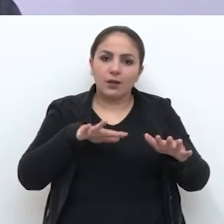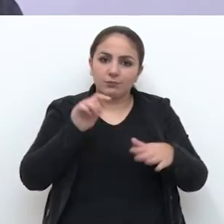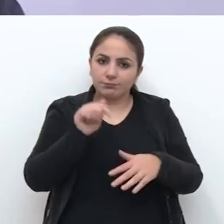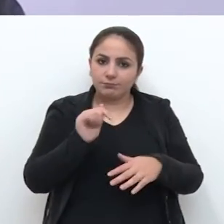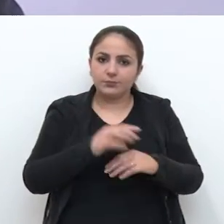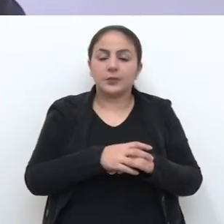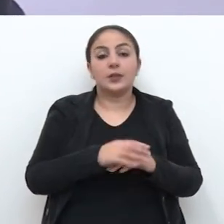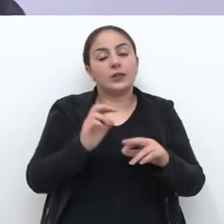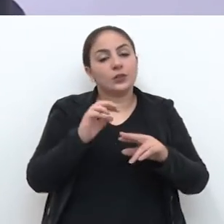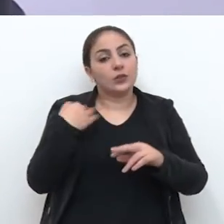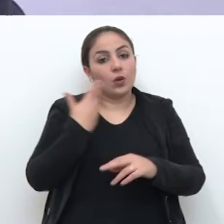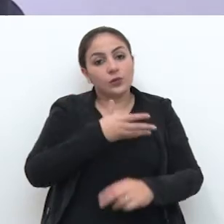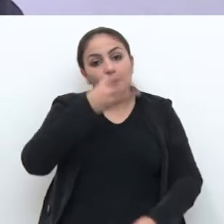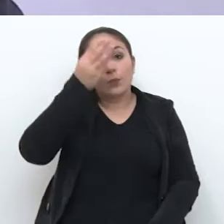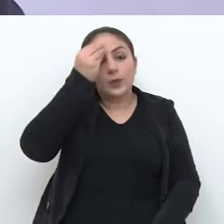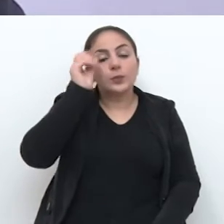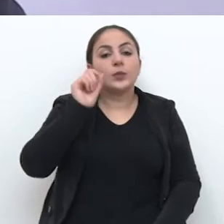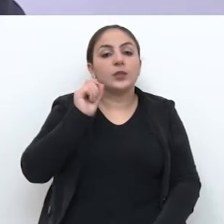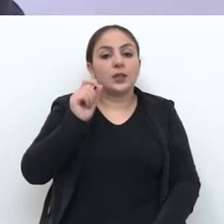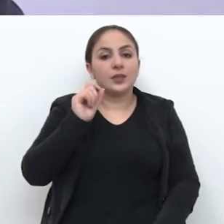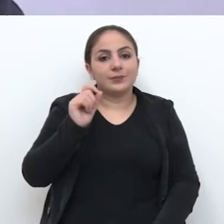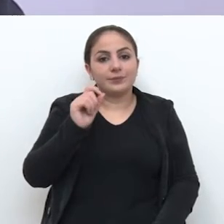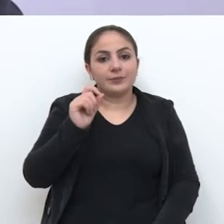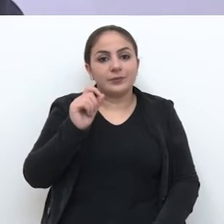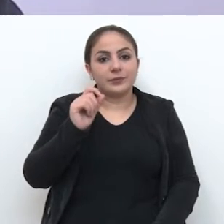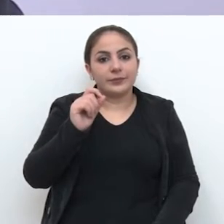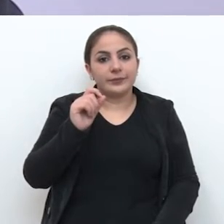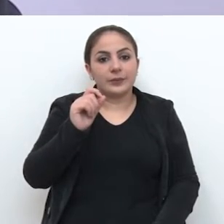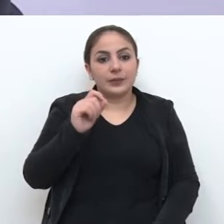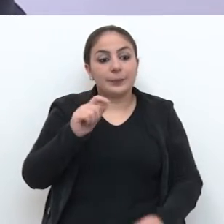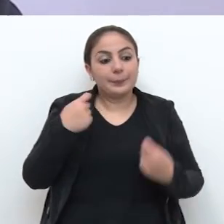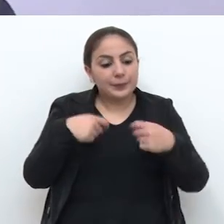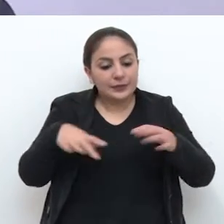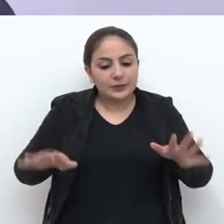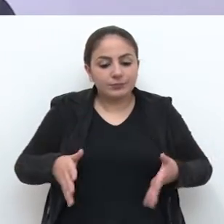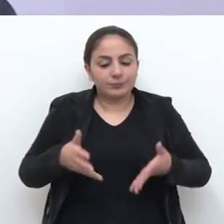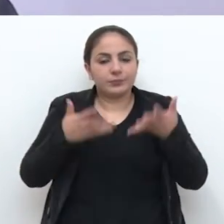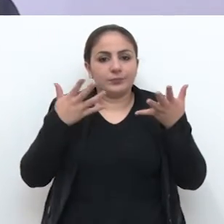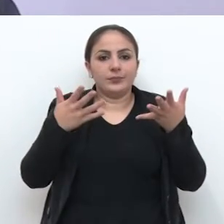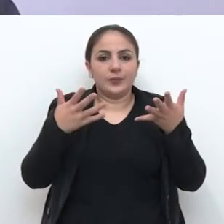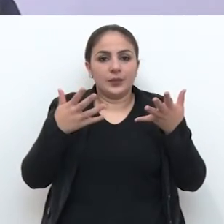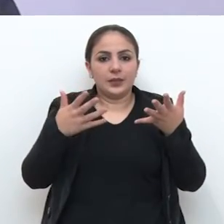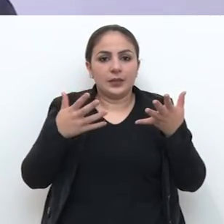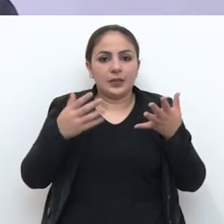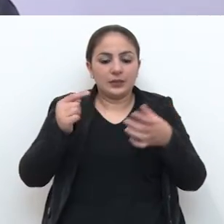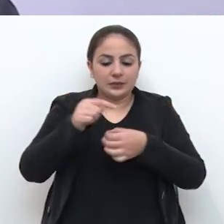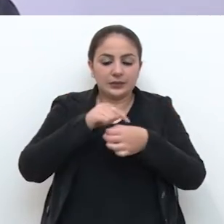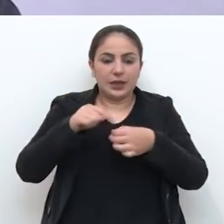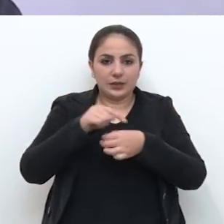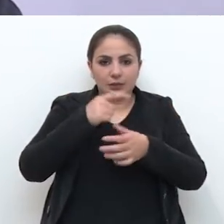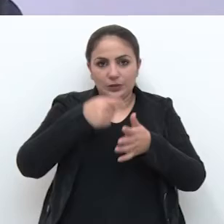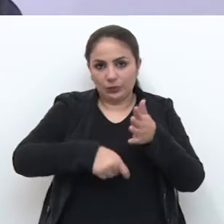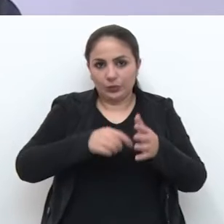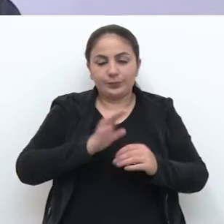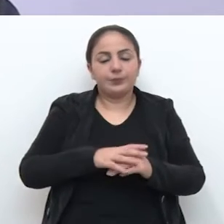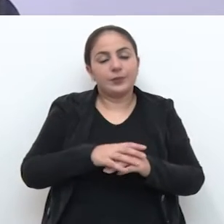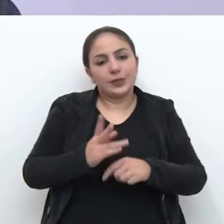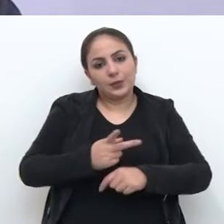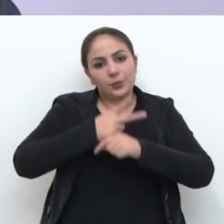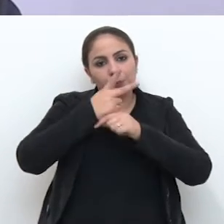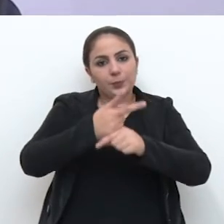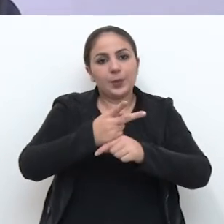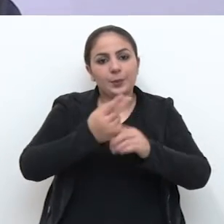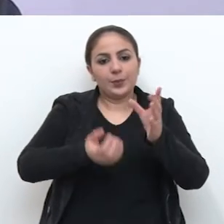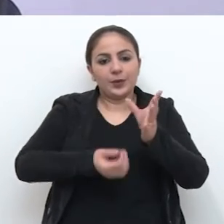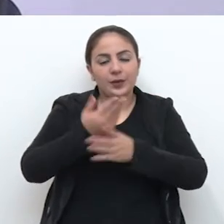sentido, mas nós entendíamos que precisávamos incentivar o escritor da nossa cidade. Eu acho que o prêmio vem